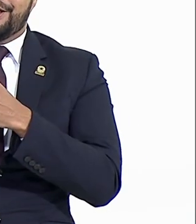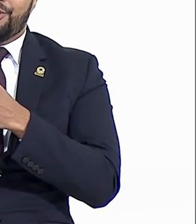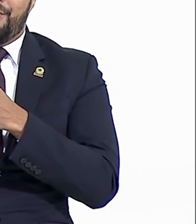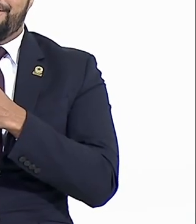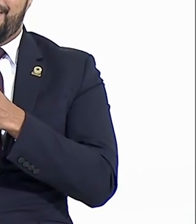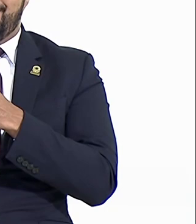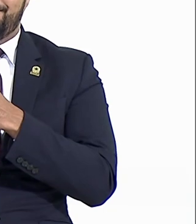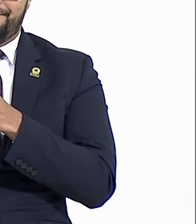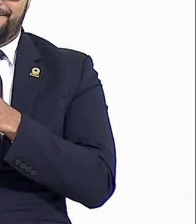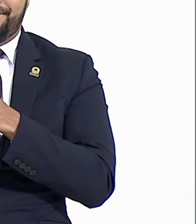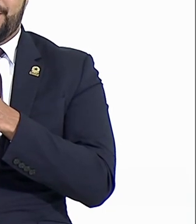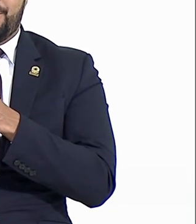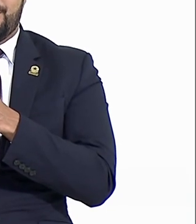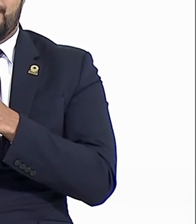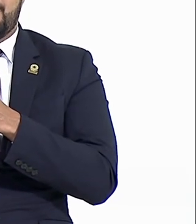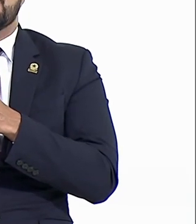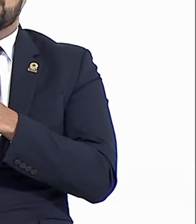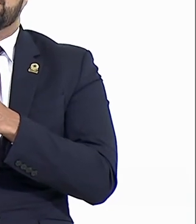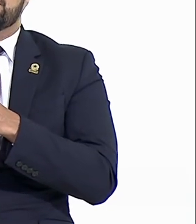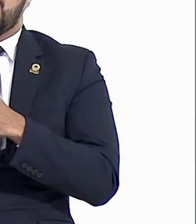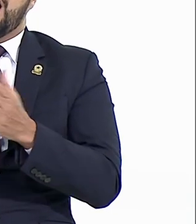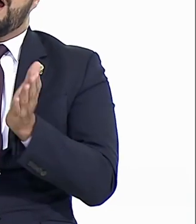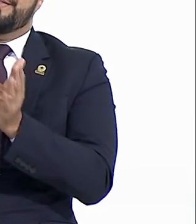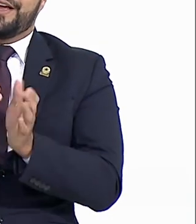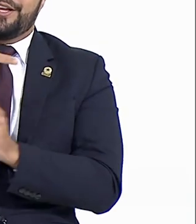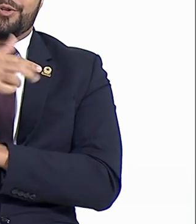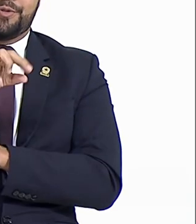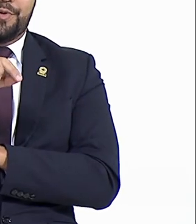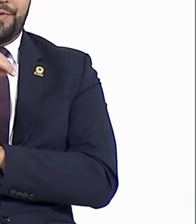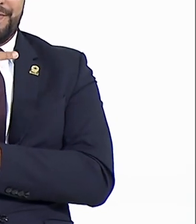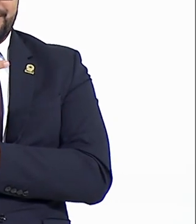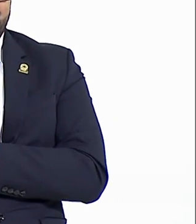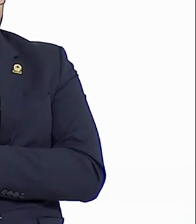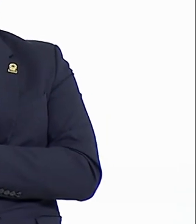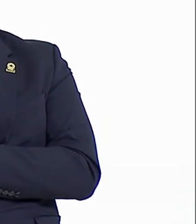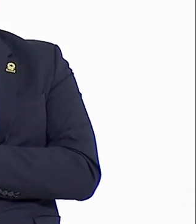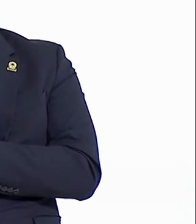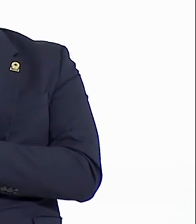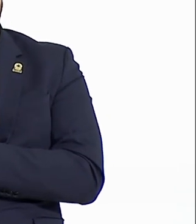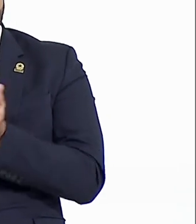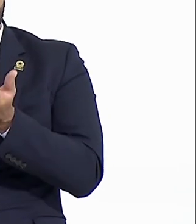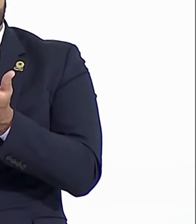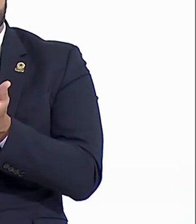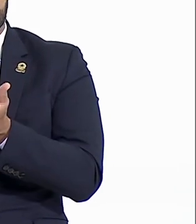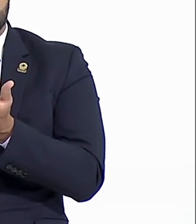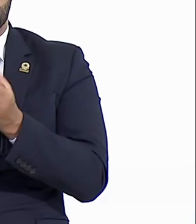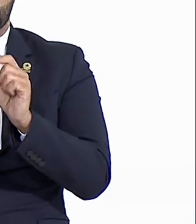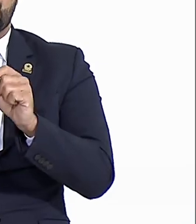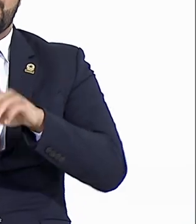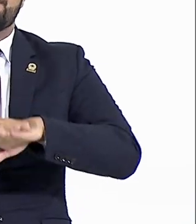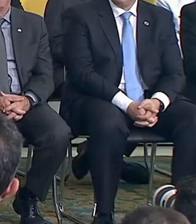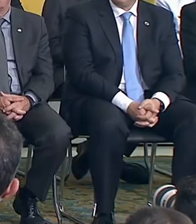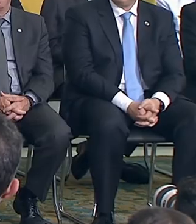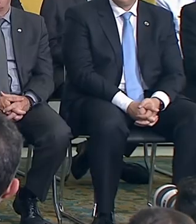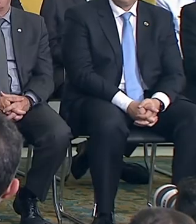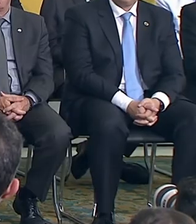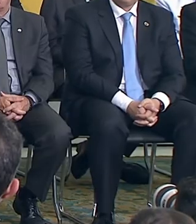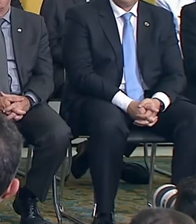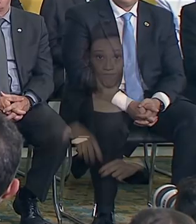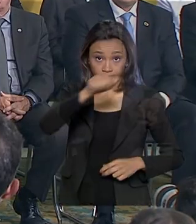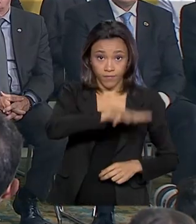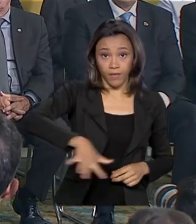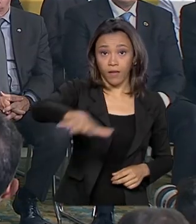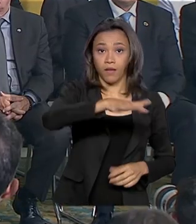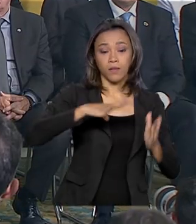áreas isoladas até 2026, beneficiando mais de 300 mil brasileiros. Na área de